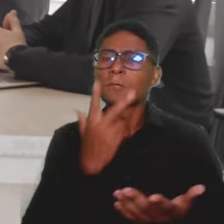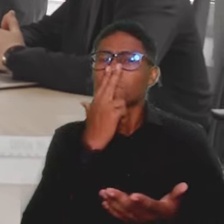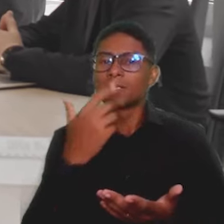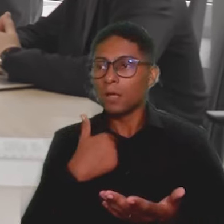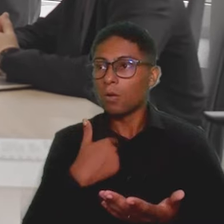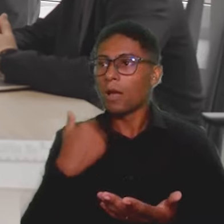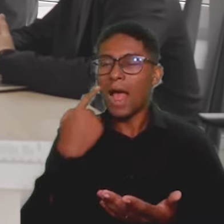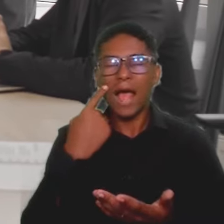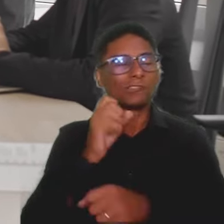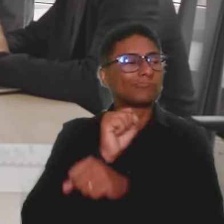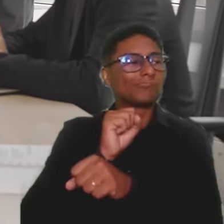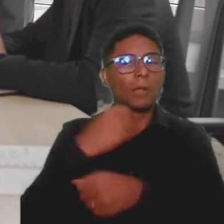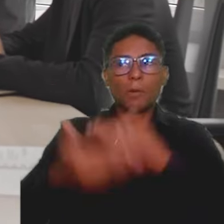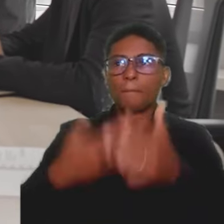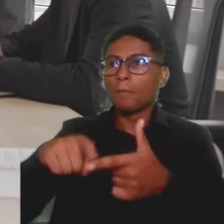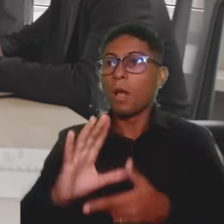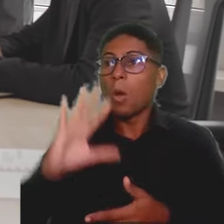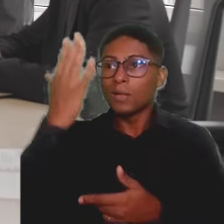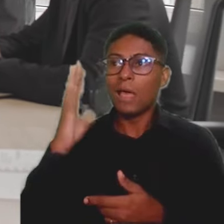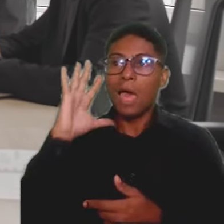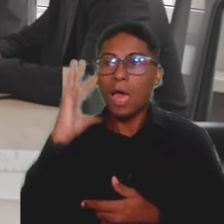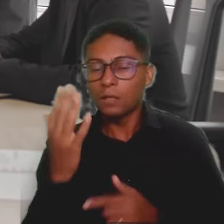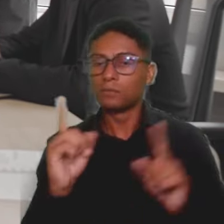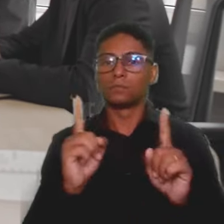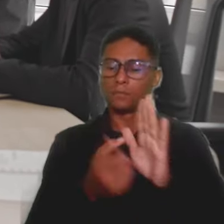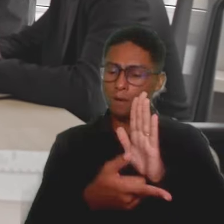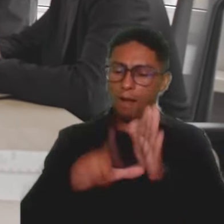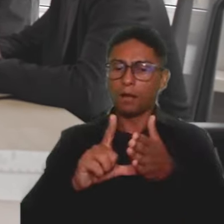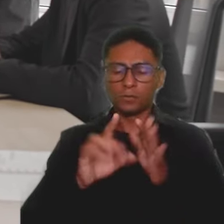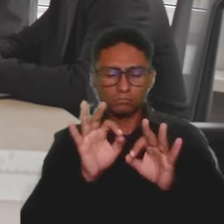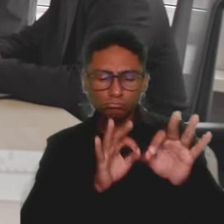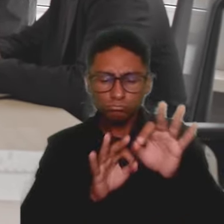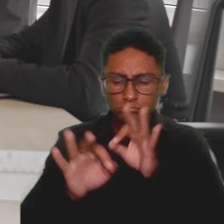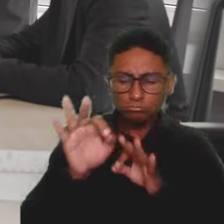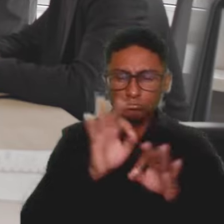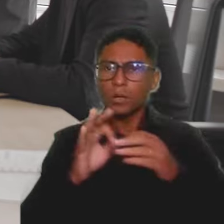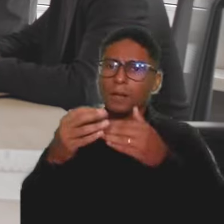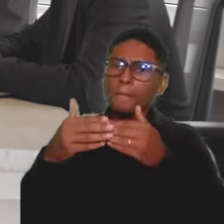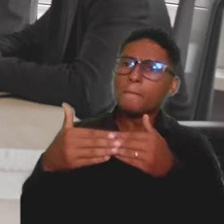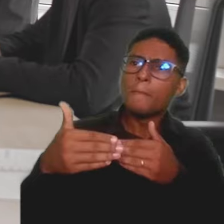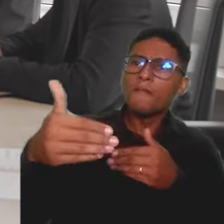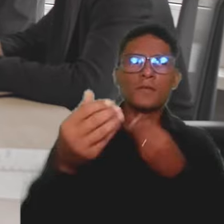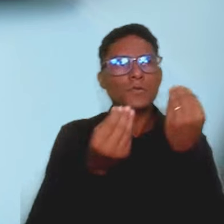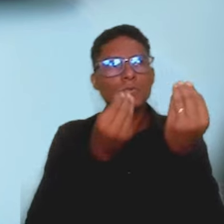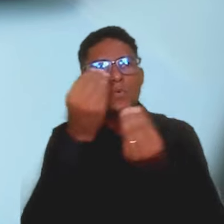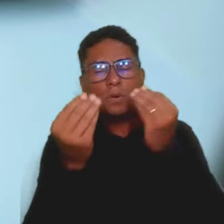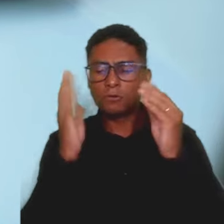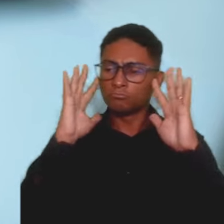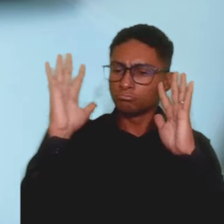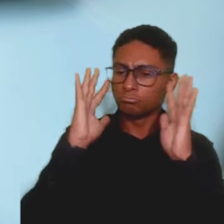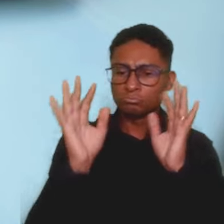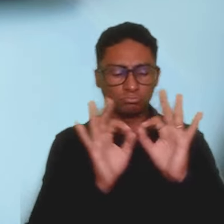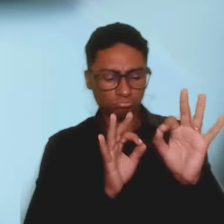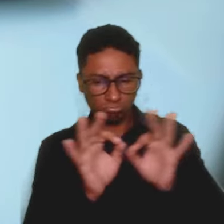bombeiro apagando incêndio para poder enxergar a empresa dele num prazo maior, num médio prazo, num longo prazo. E isso